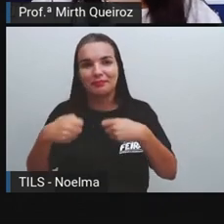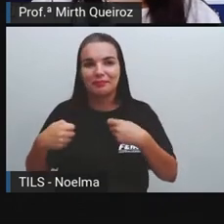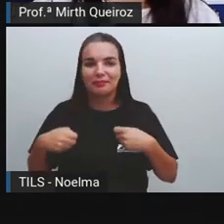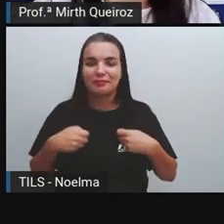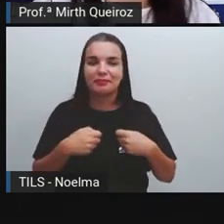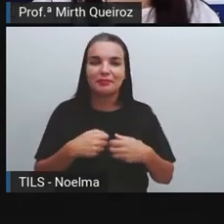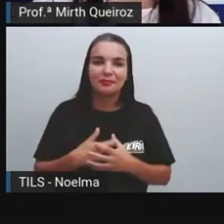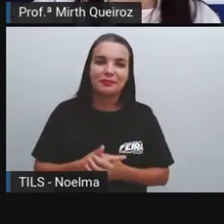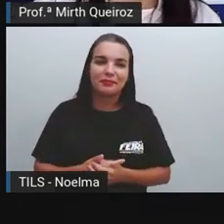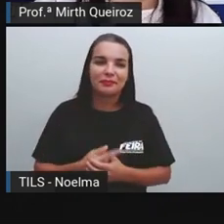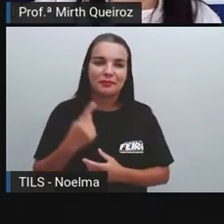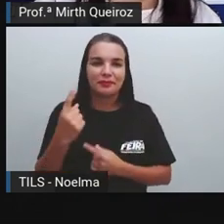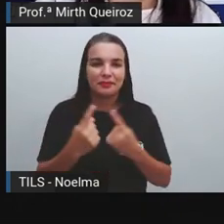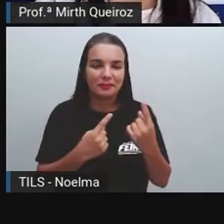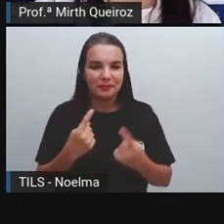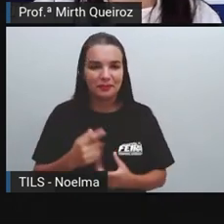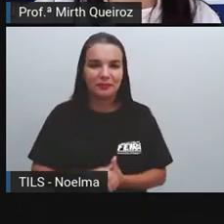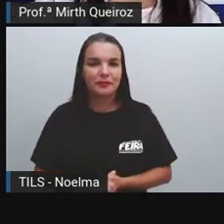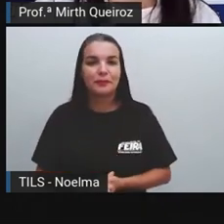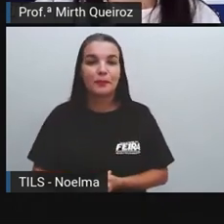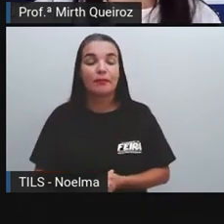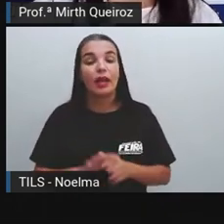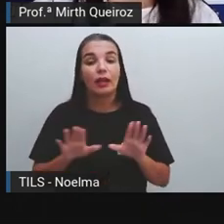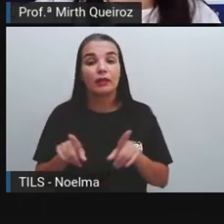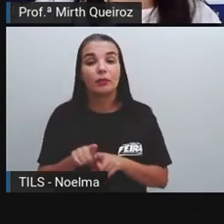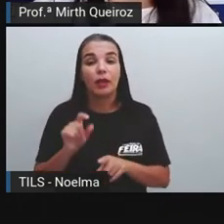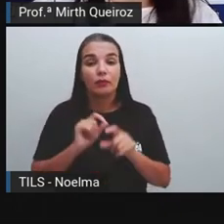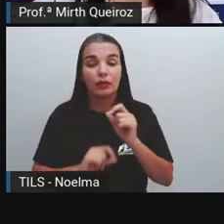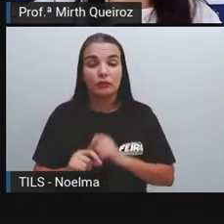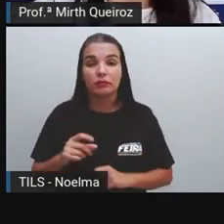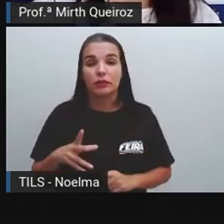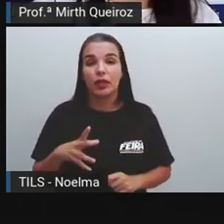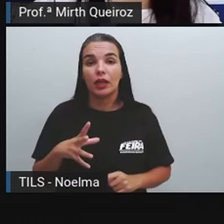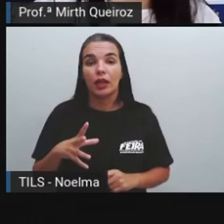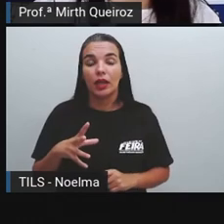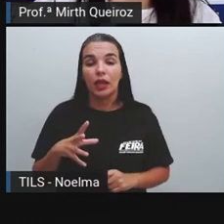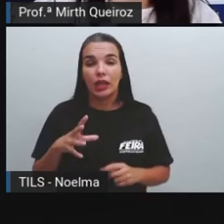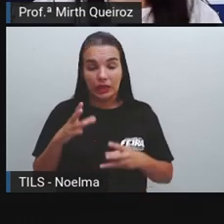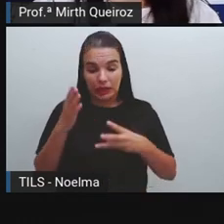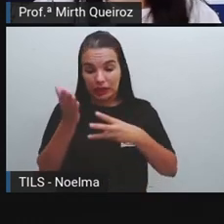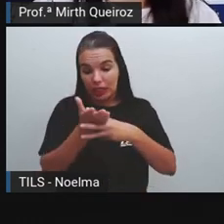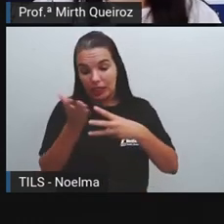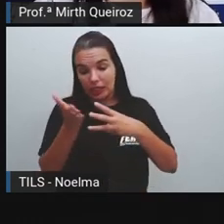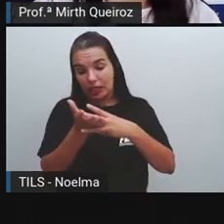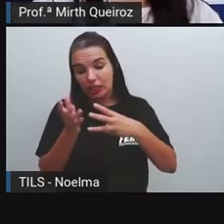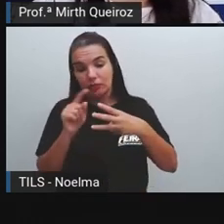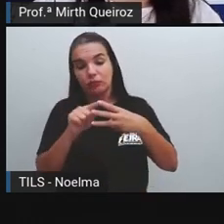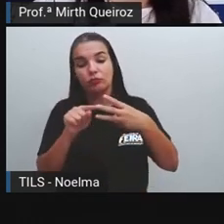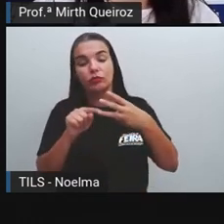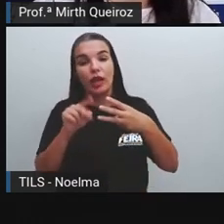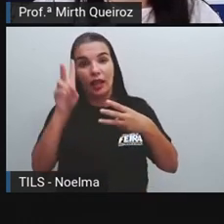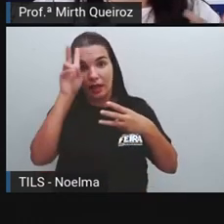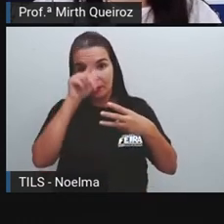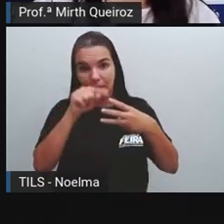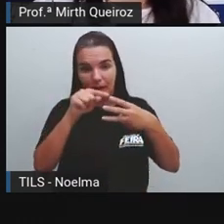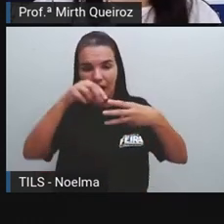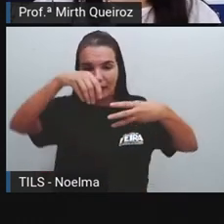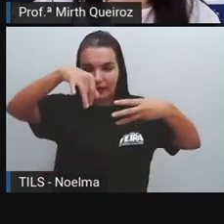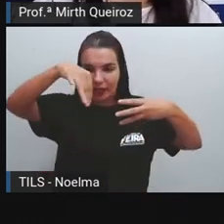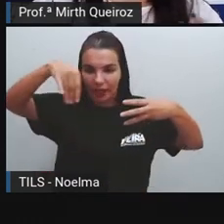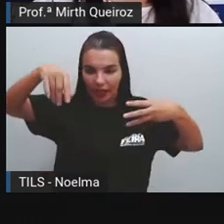aperfeiçoamento destes. E os meios de transporte são divididos em categorias, como eu falei para vocês, terrestres,